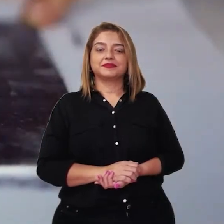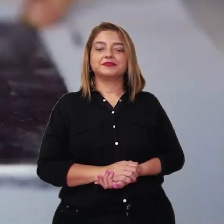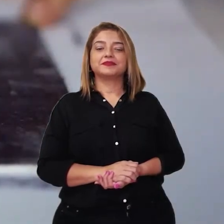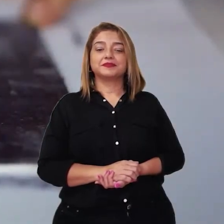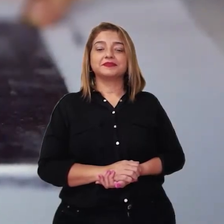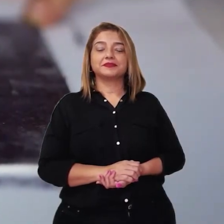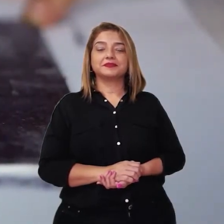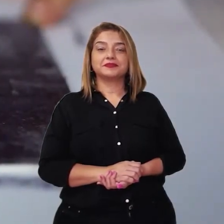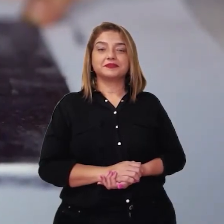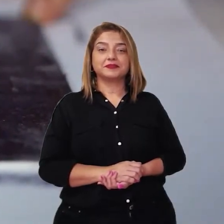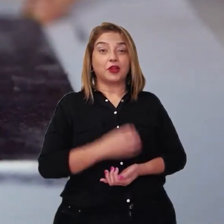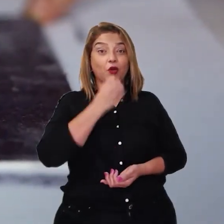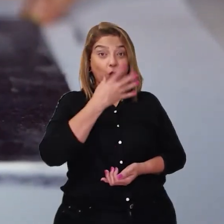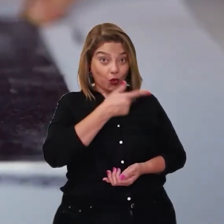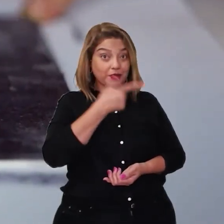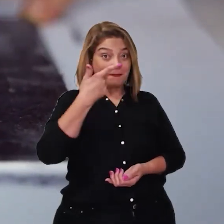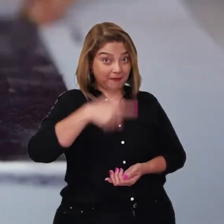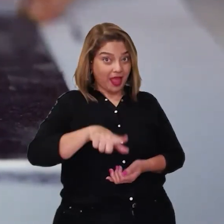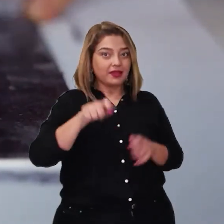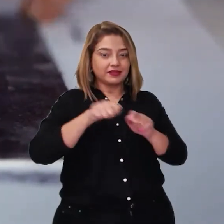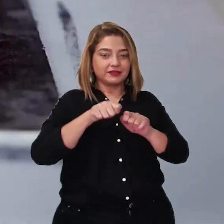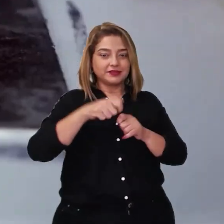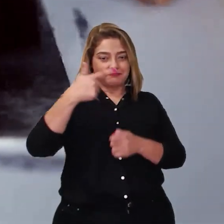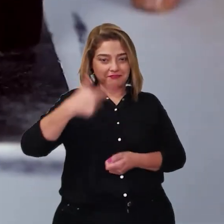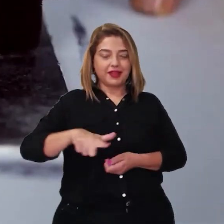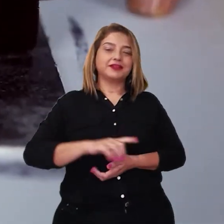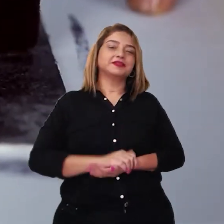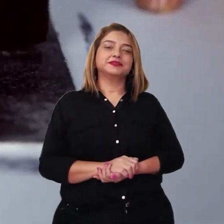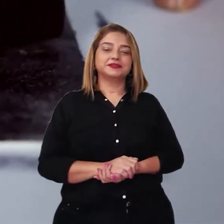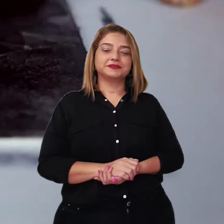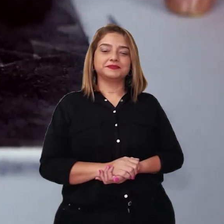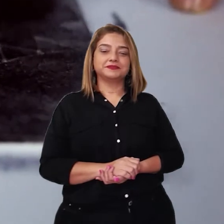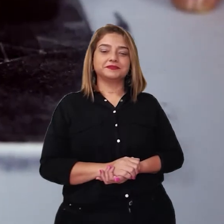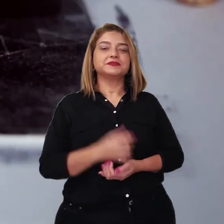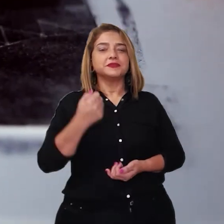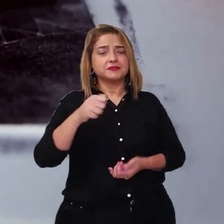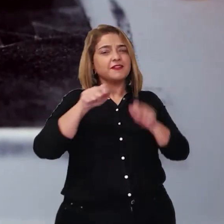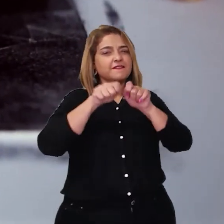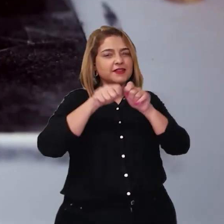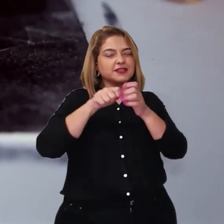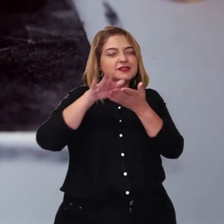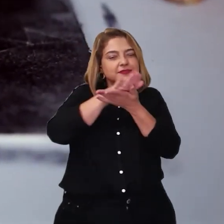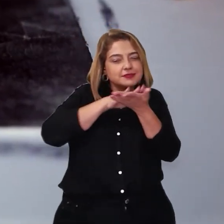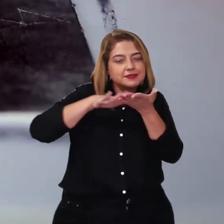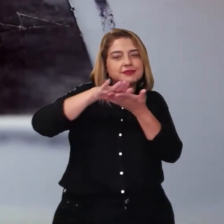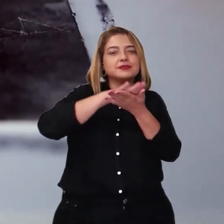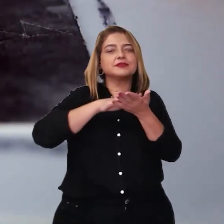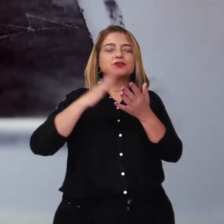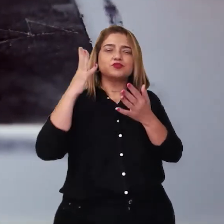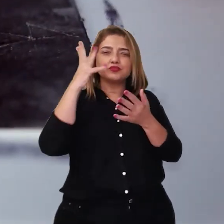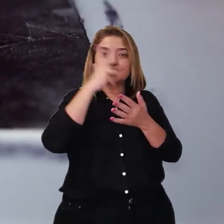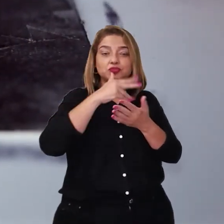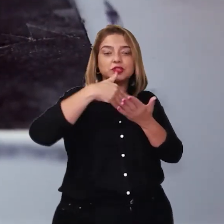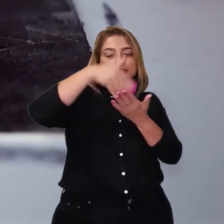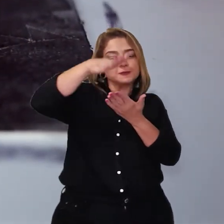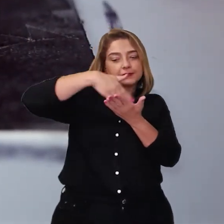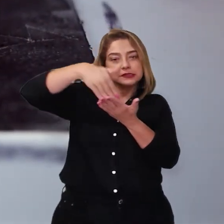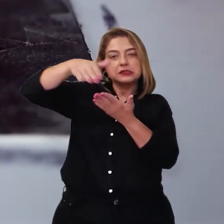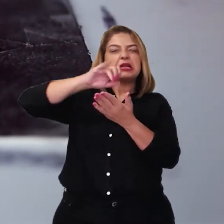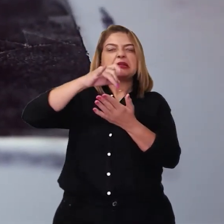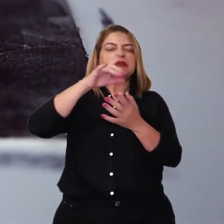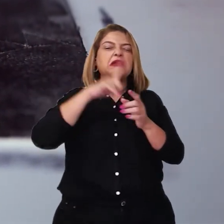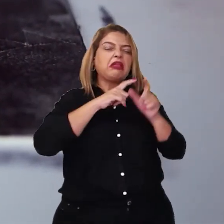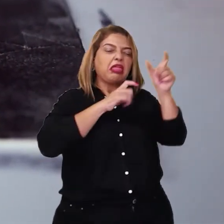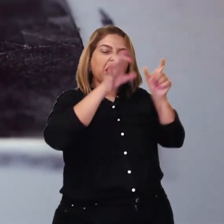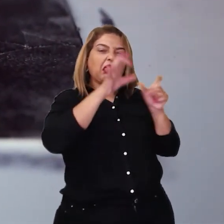Tá bom assim? Passa mais. Eu vou ficar bem passadinho, bem uniforme. Porque senão também vai ficar